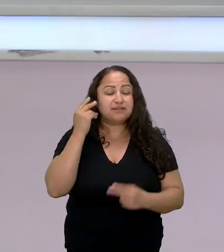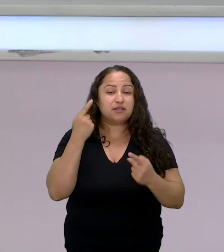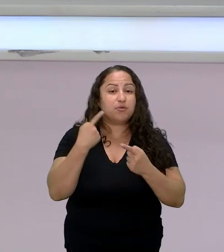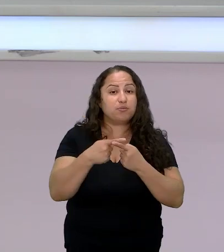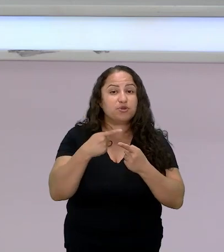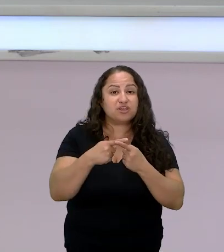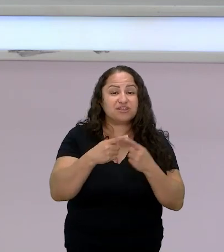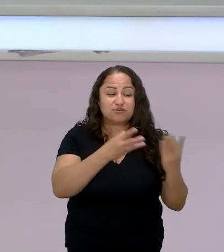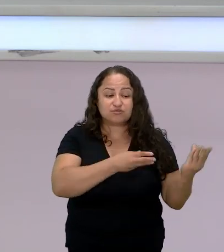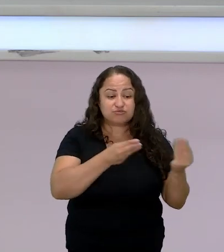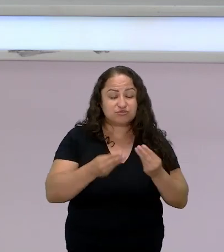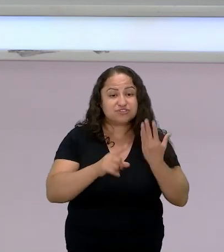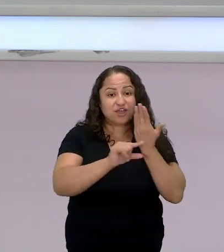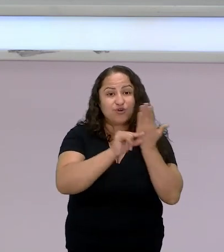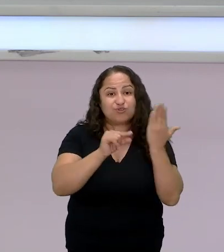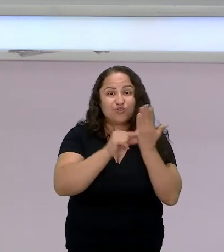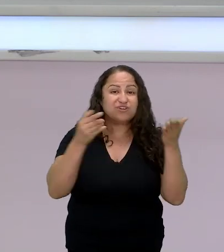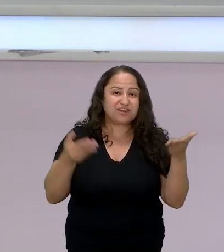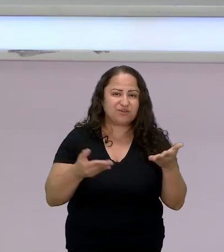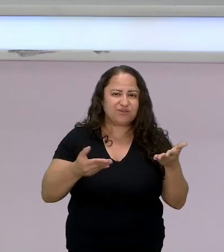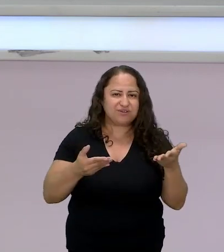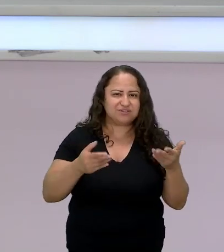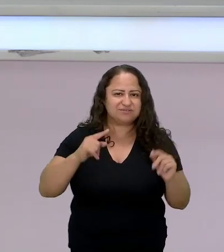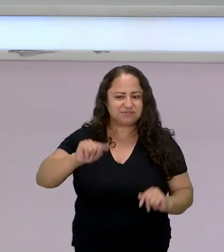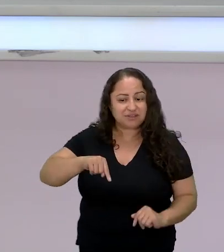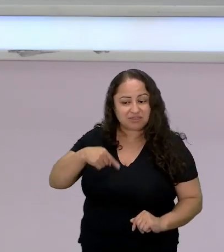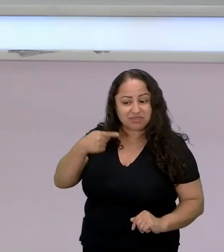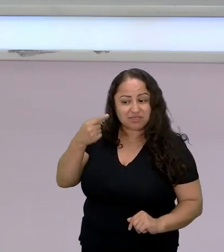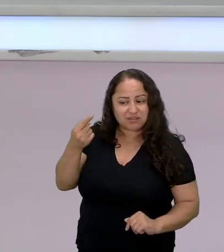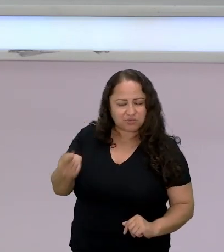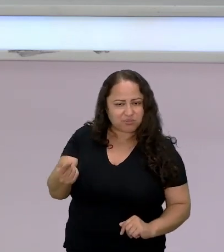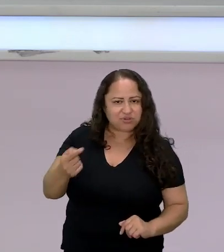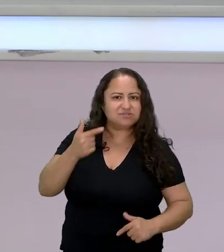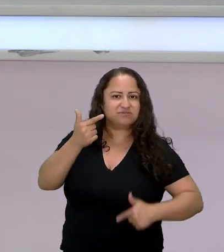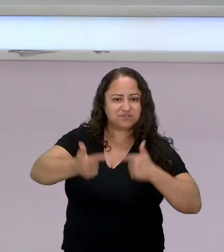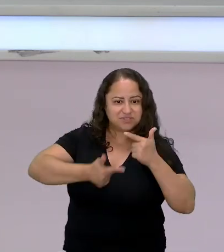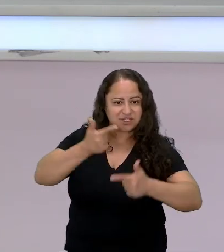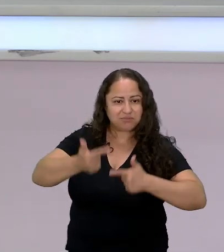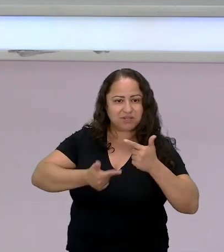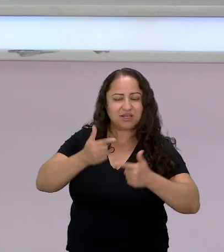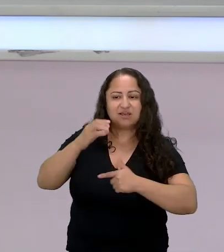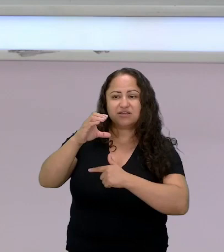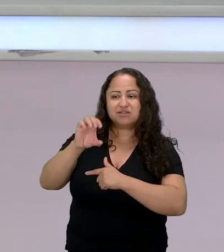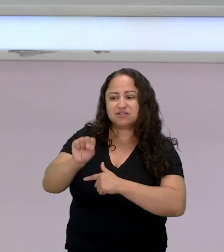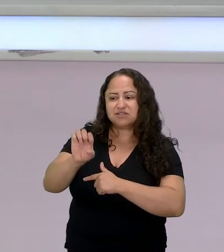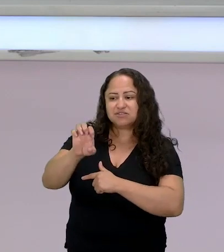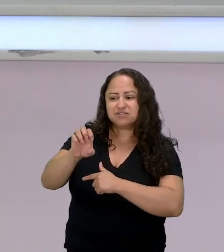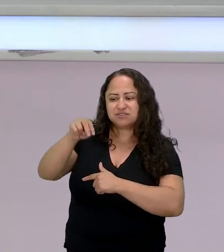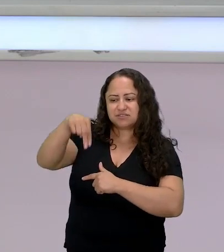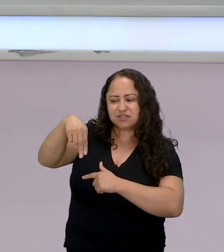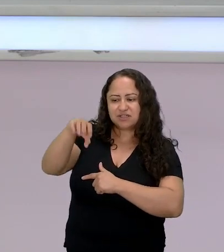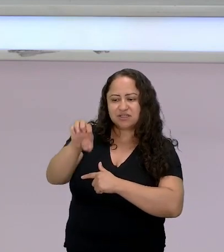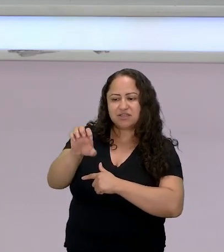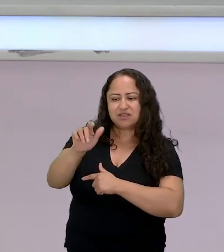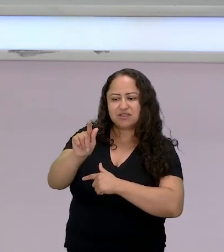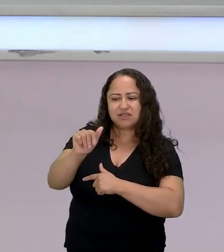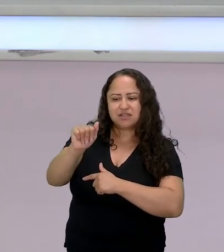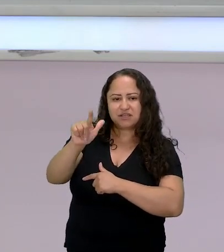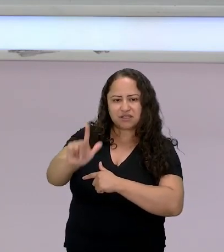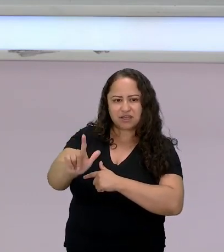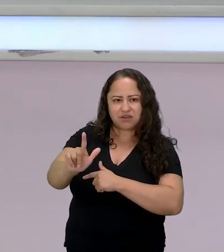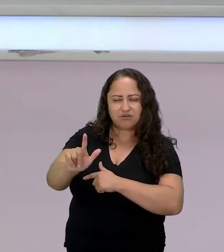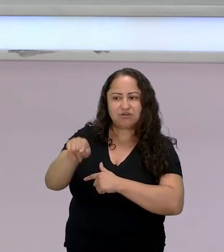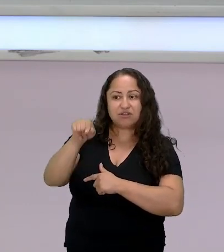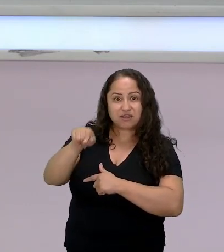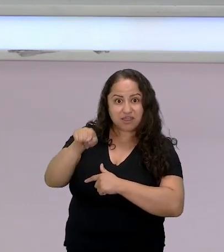meio da conversa posteriormente ela foi trabalhar no Senegal onde ela conheceu o seu atual